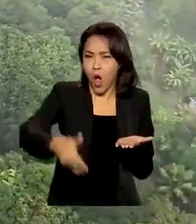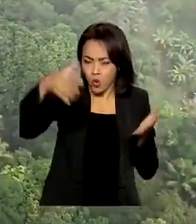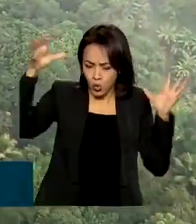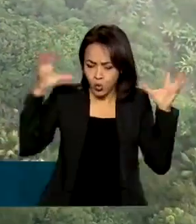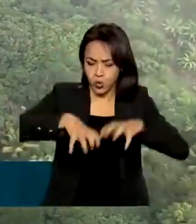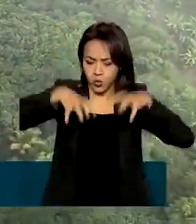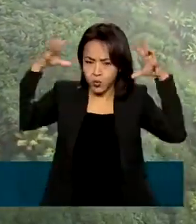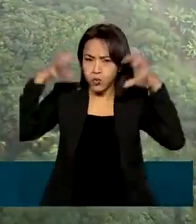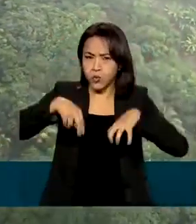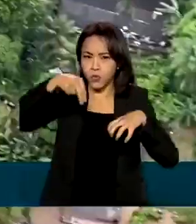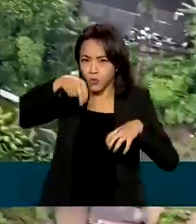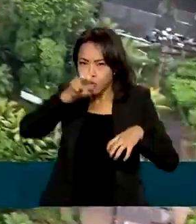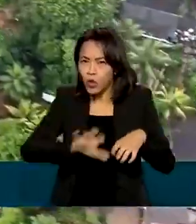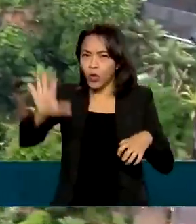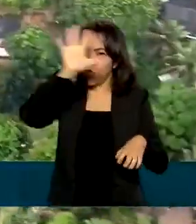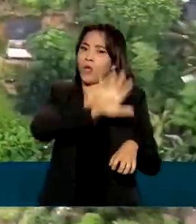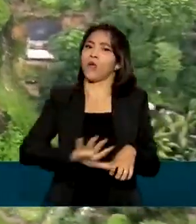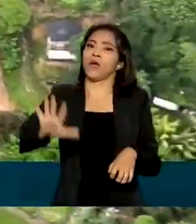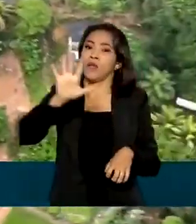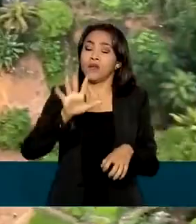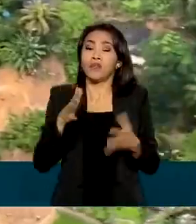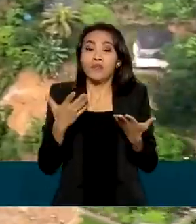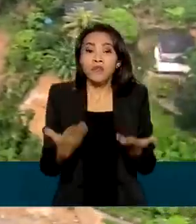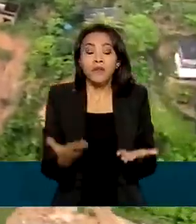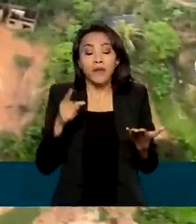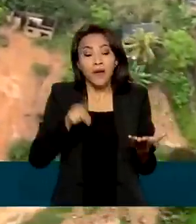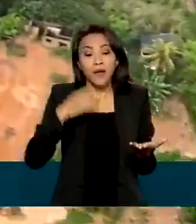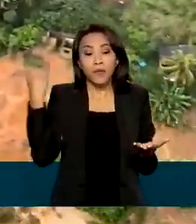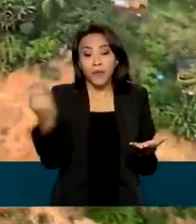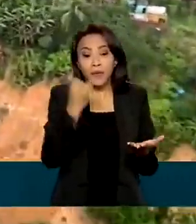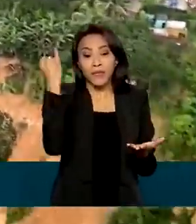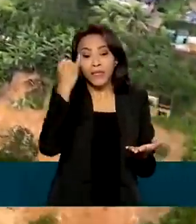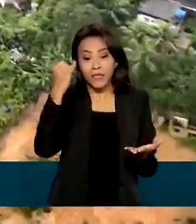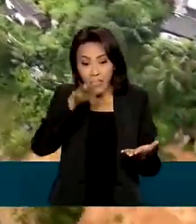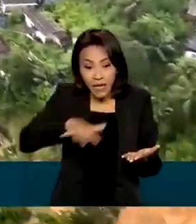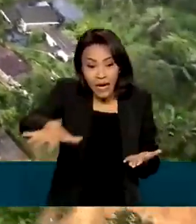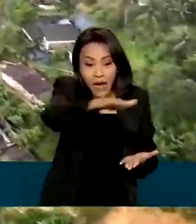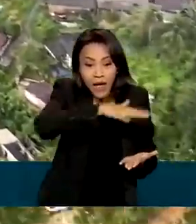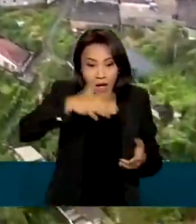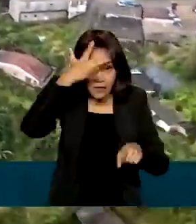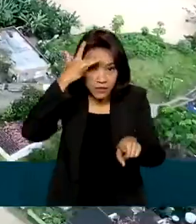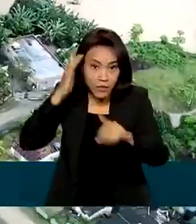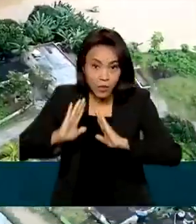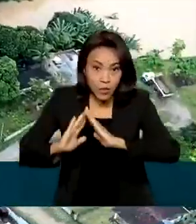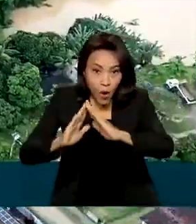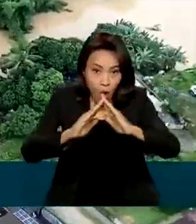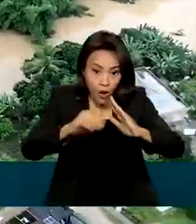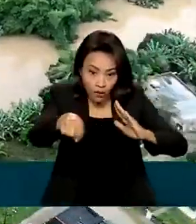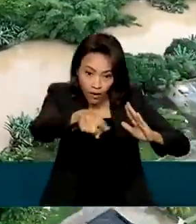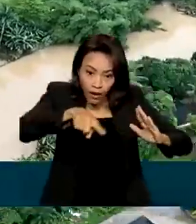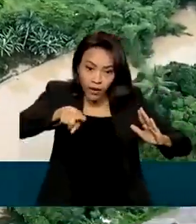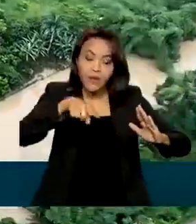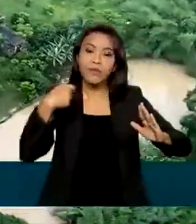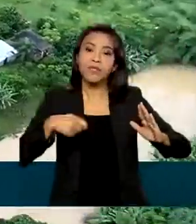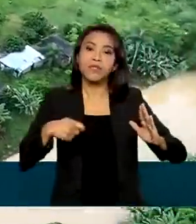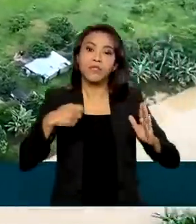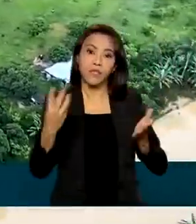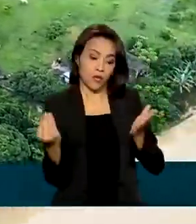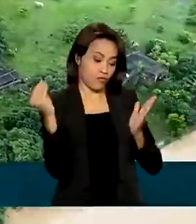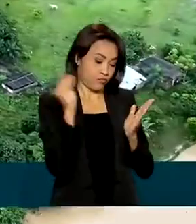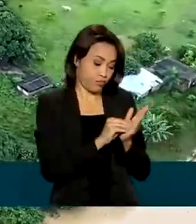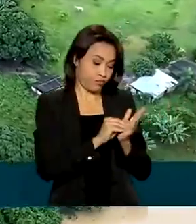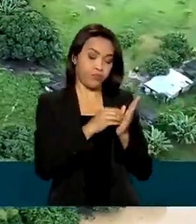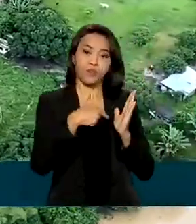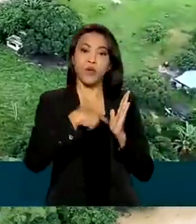região Nordeste toda. Então, é importante que toda a população dessa região esteja atenta, cadastre o seu celular no